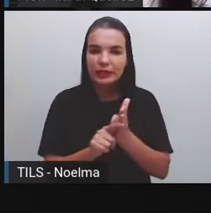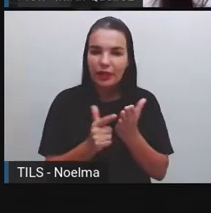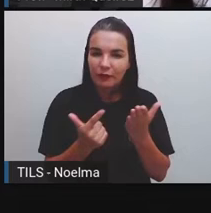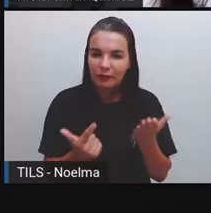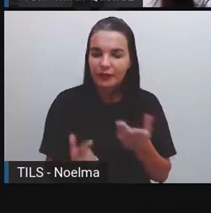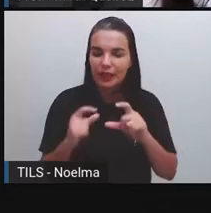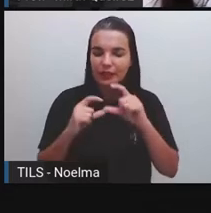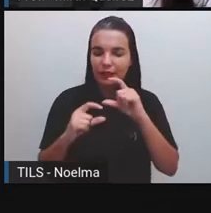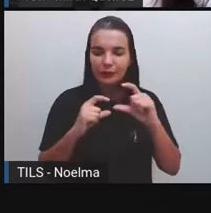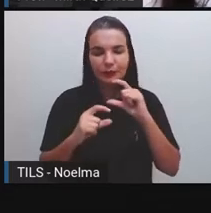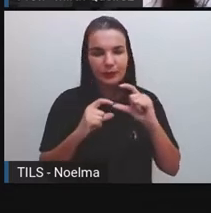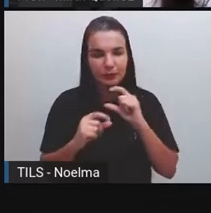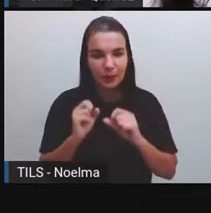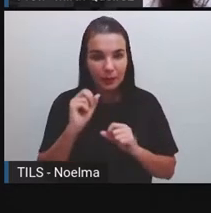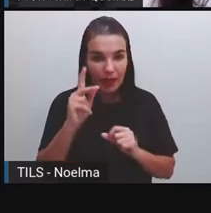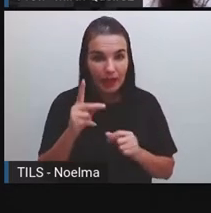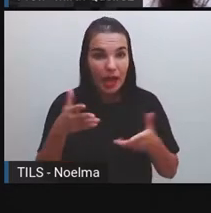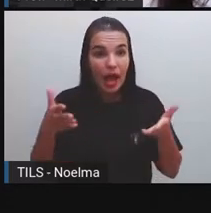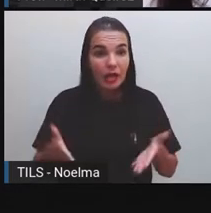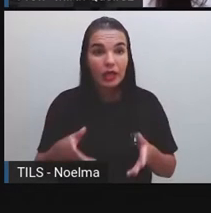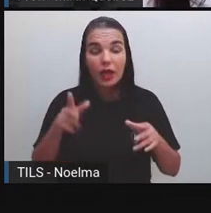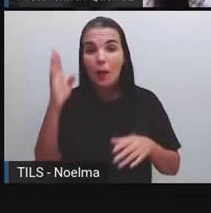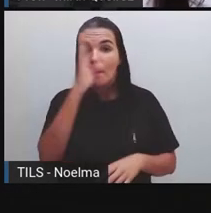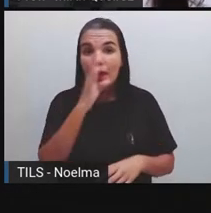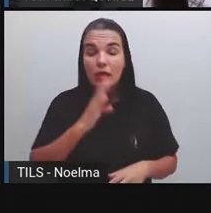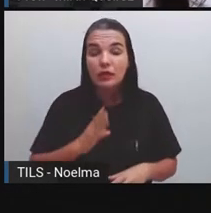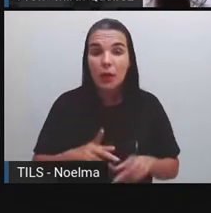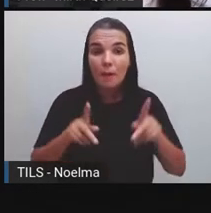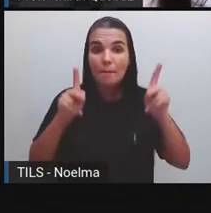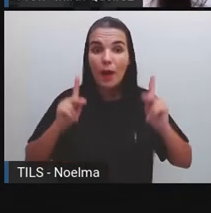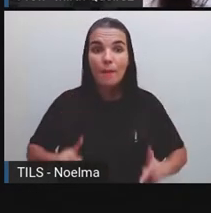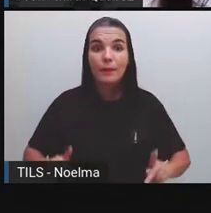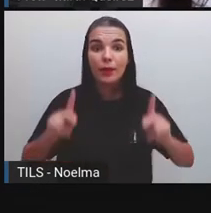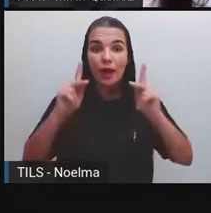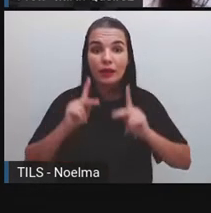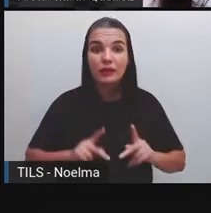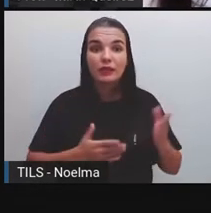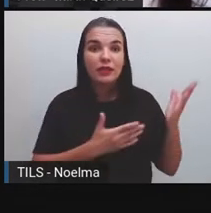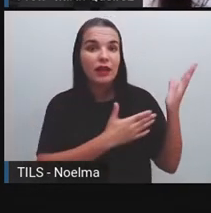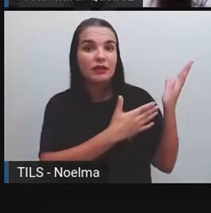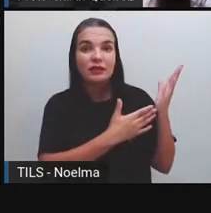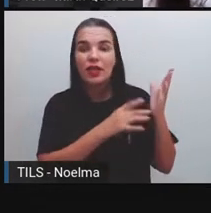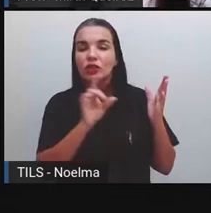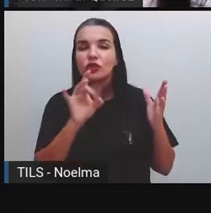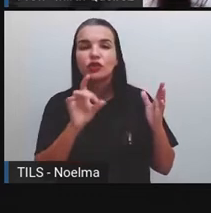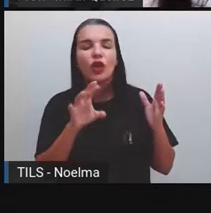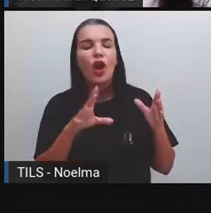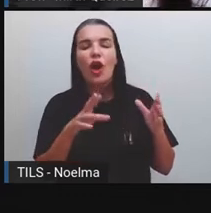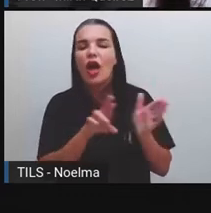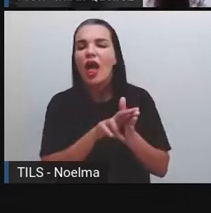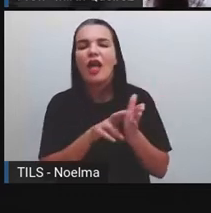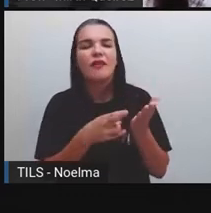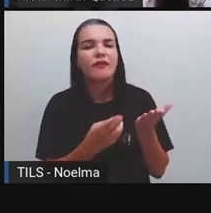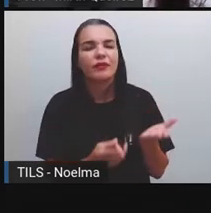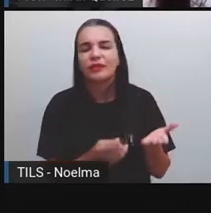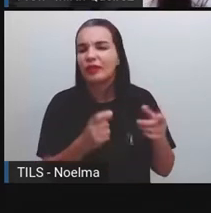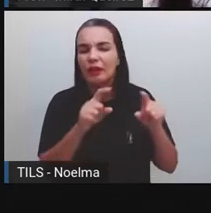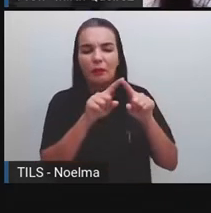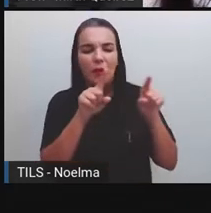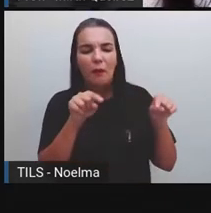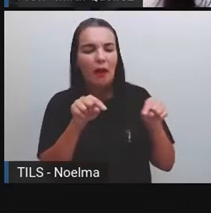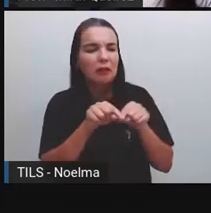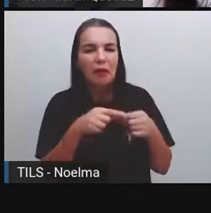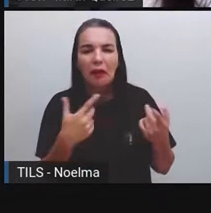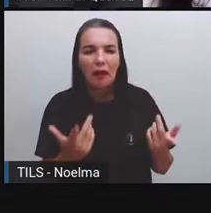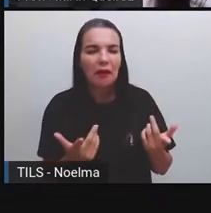popularização no Brasil tornou-se sinônimo aí de apenas revista em quadrinhos, revista da banda